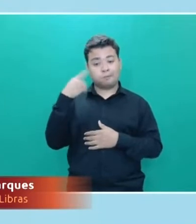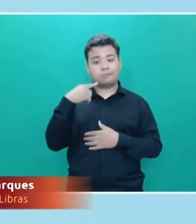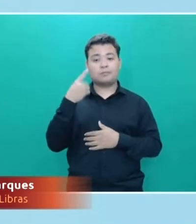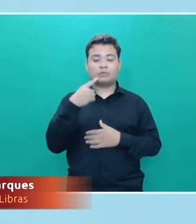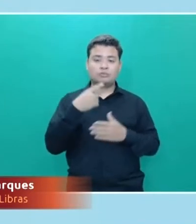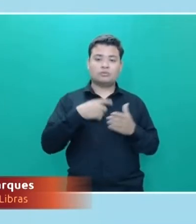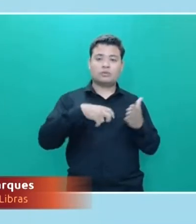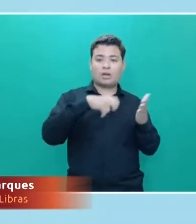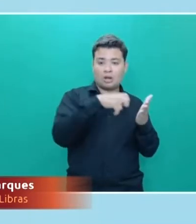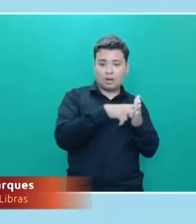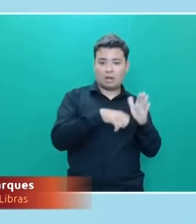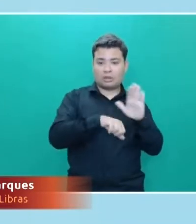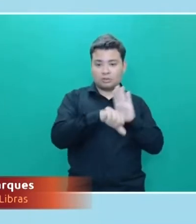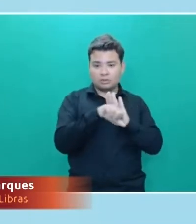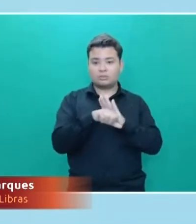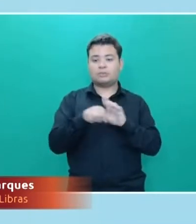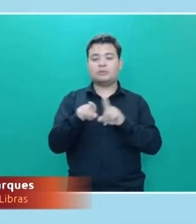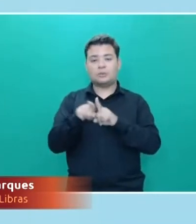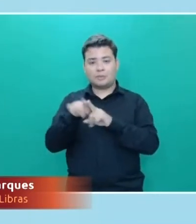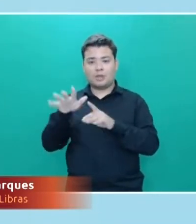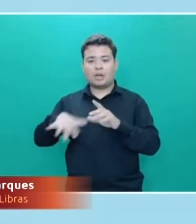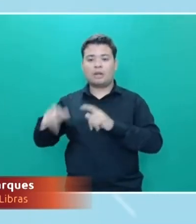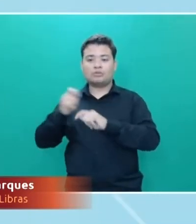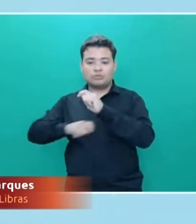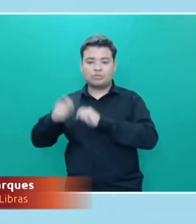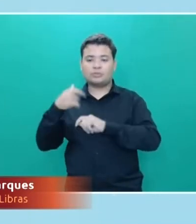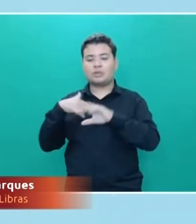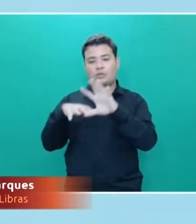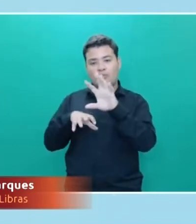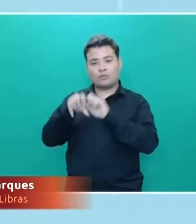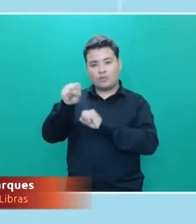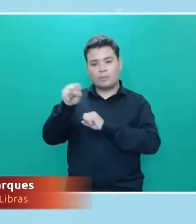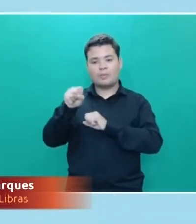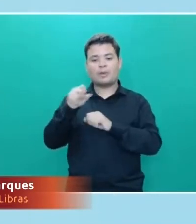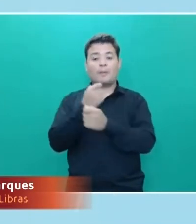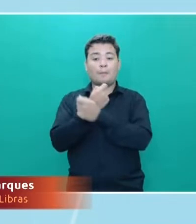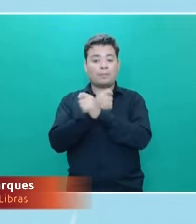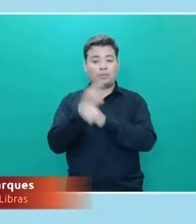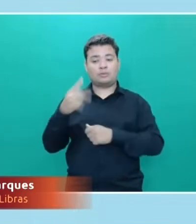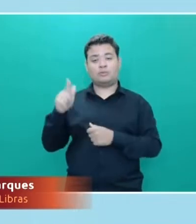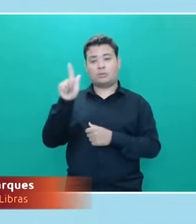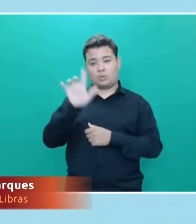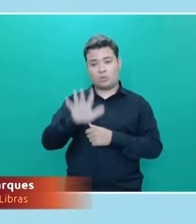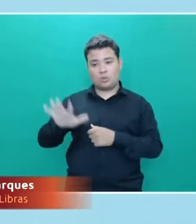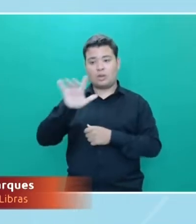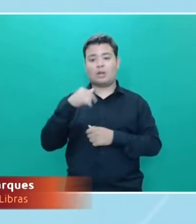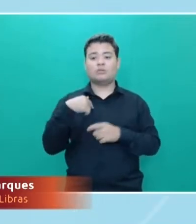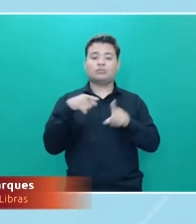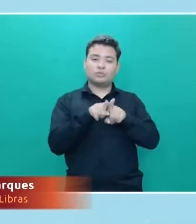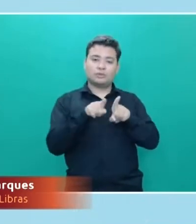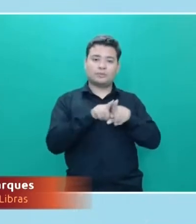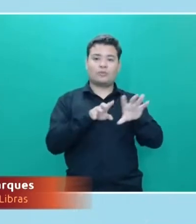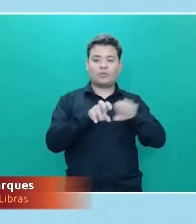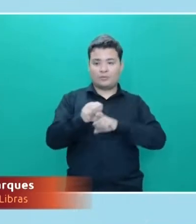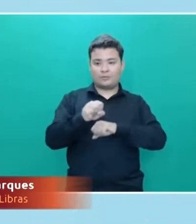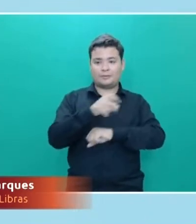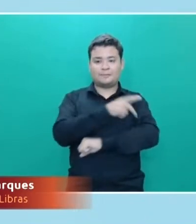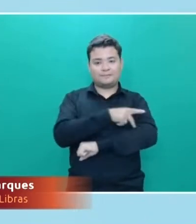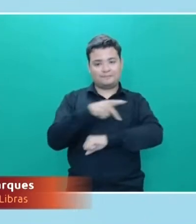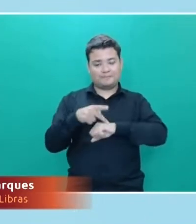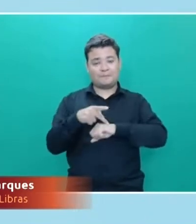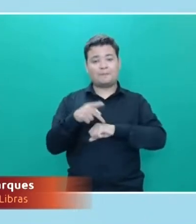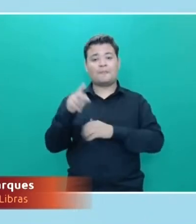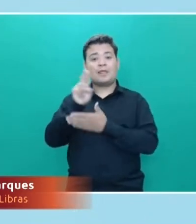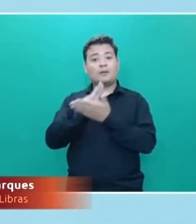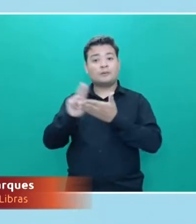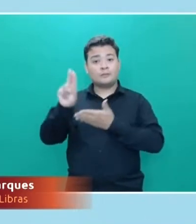administrativista, formado pela PUC Goiás. Sou também pedagogo pela Universidade Estadual do Ceará.